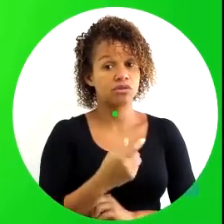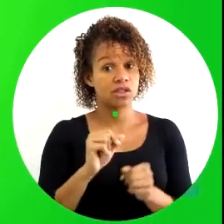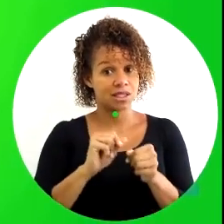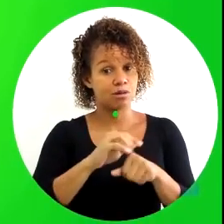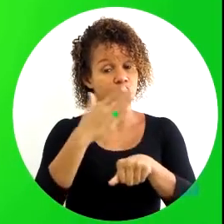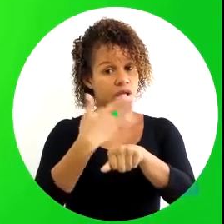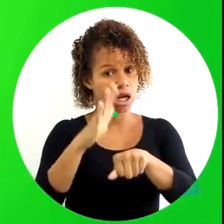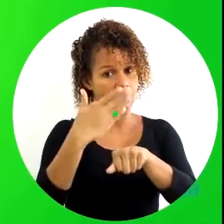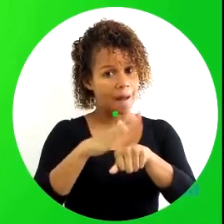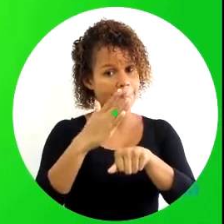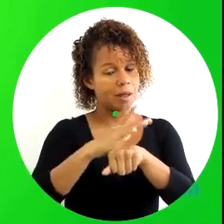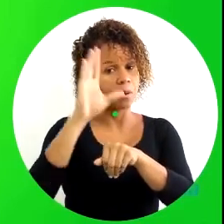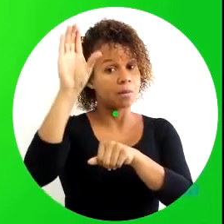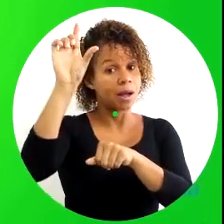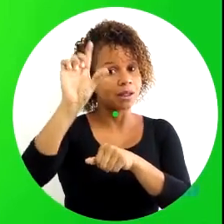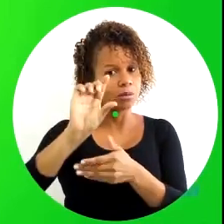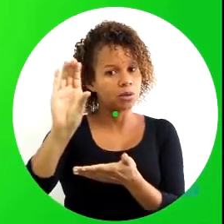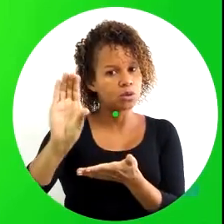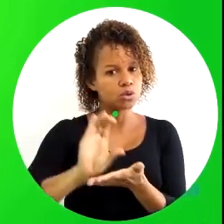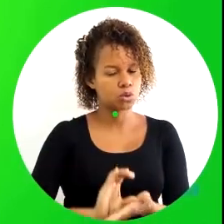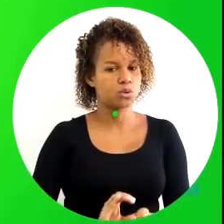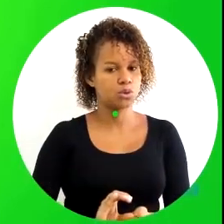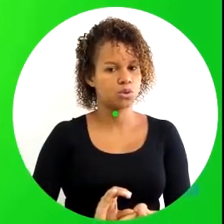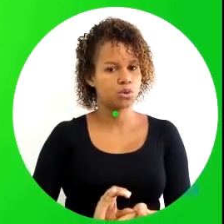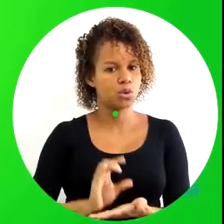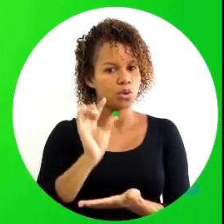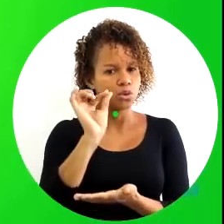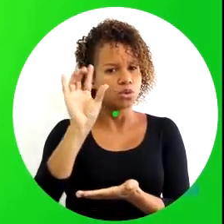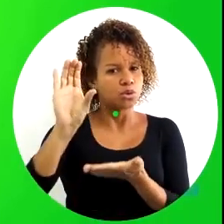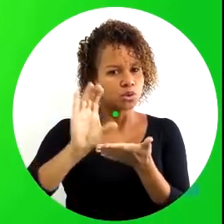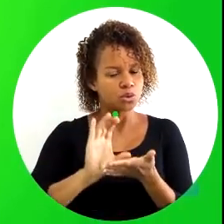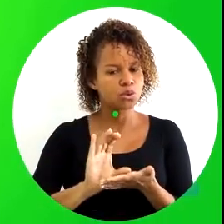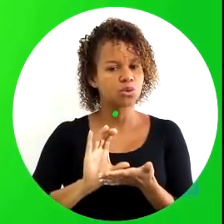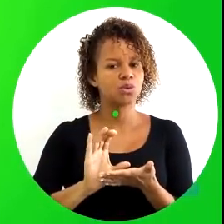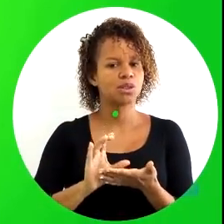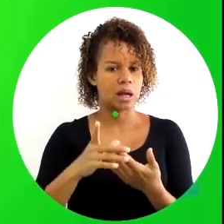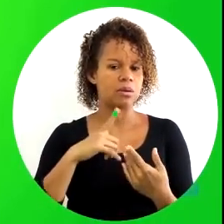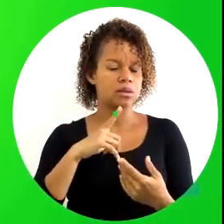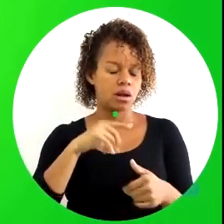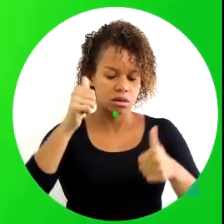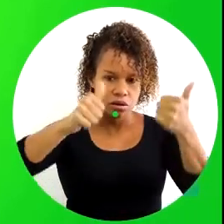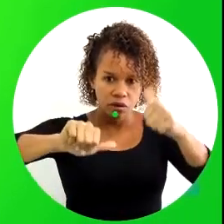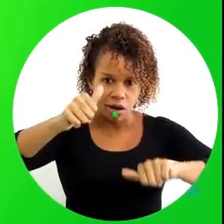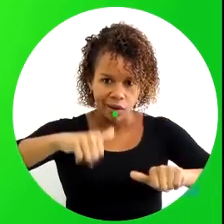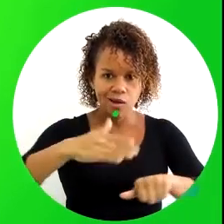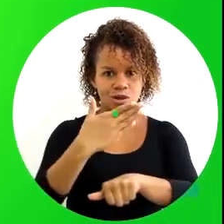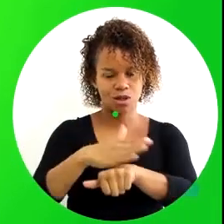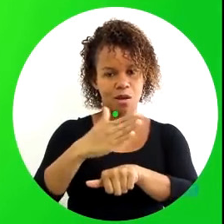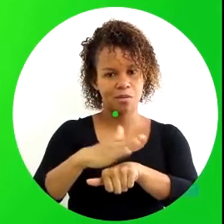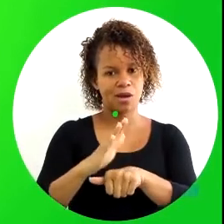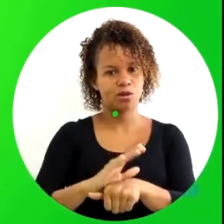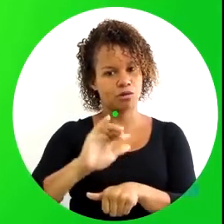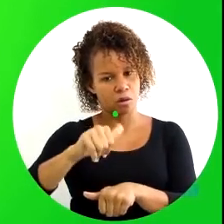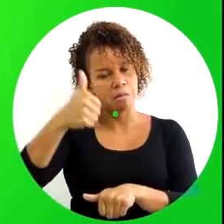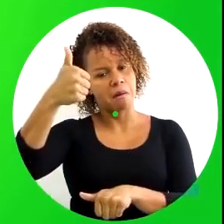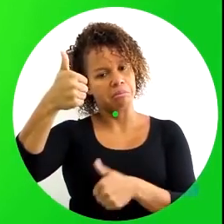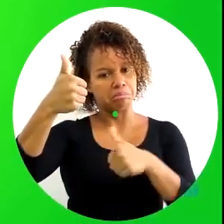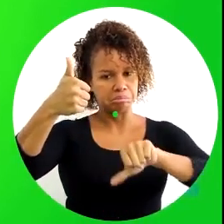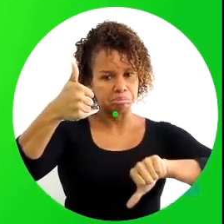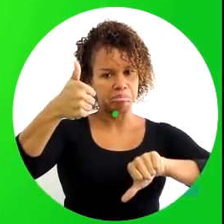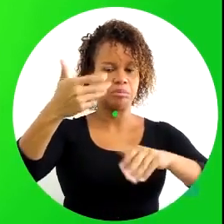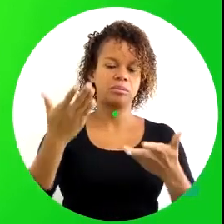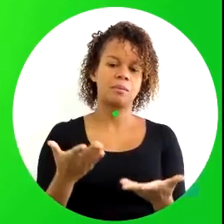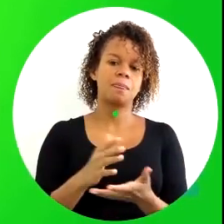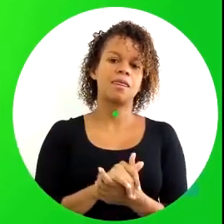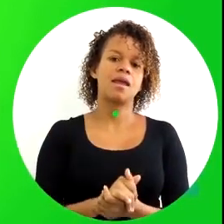Nós fizemos um treinamento para reduzir os custos operacionais. Os custos foram reduzidos? Essa é uma forma de avaliar se o treinamento foi